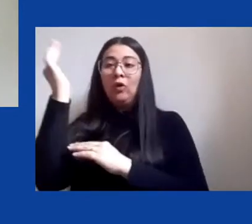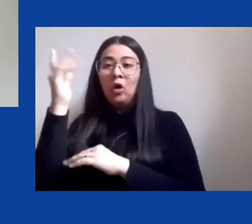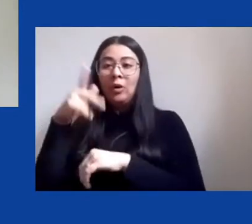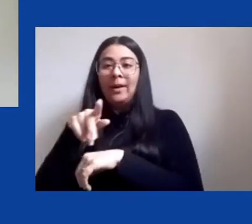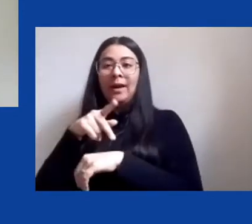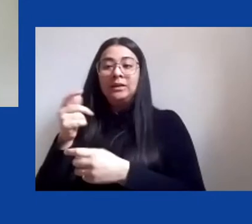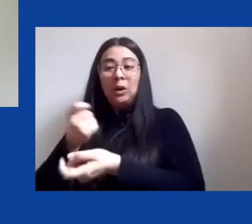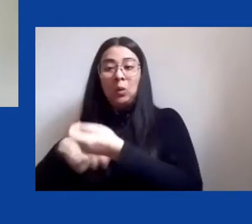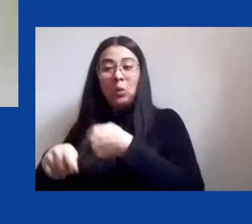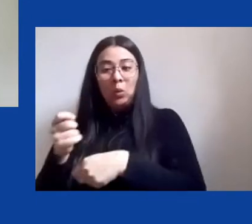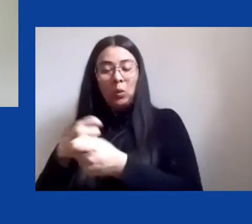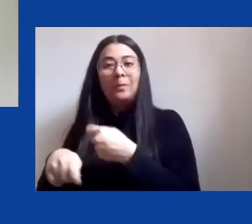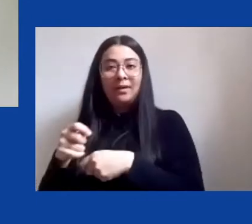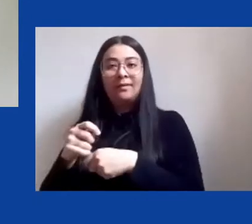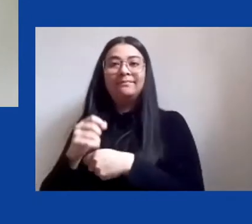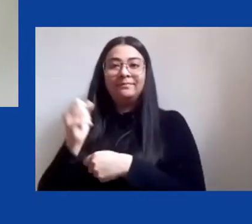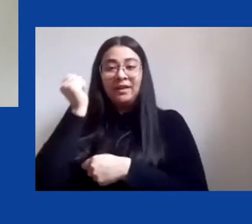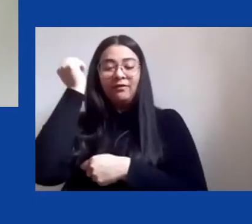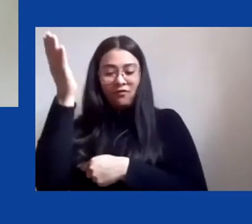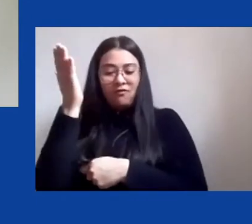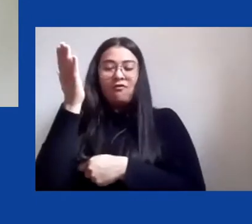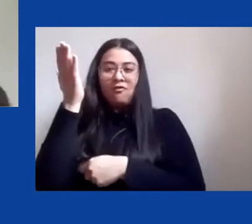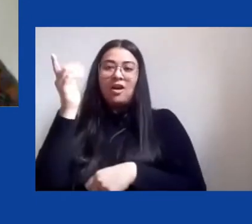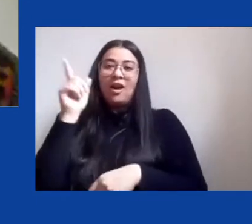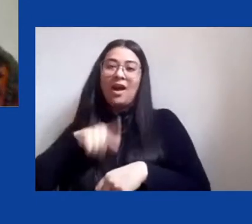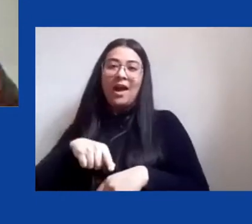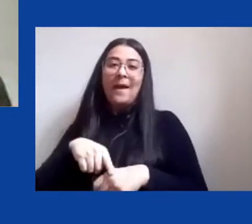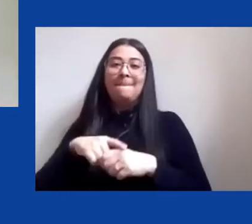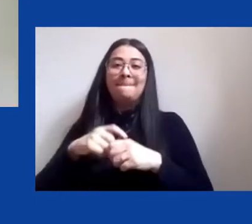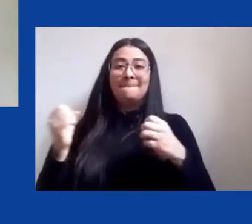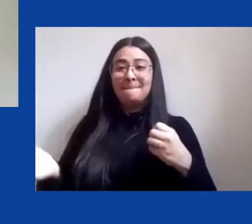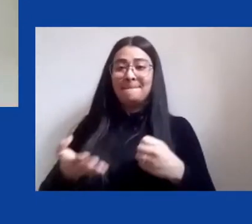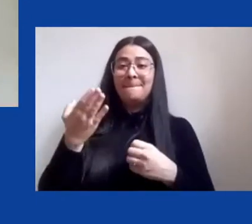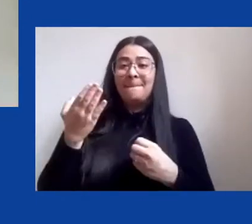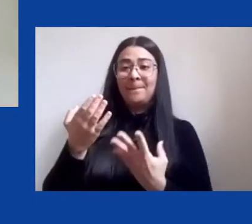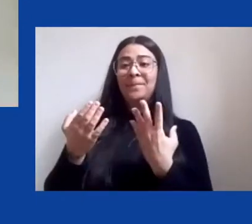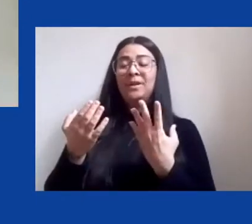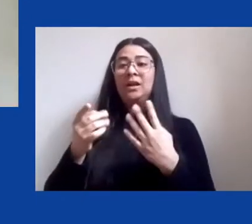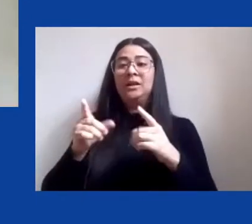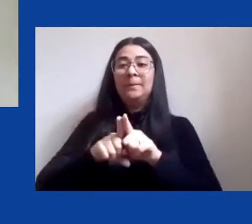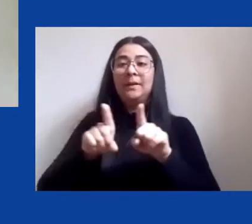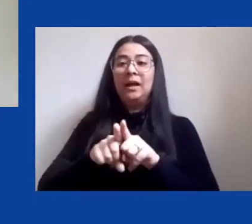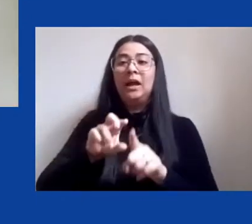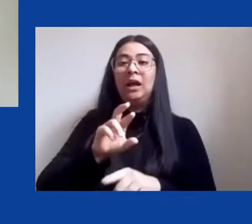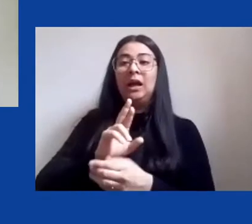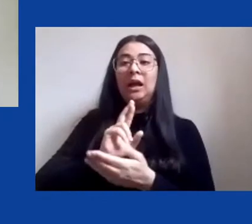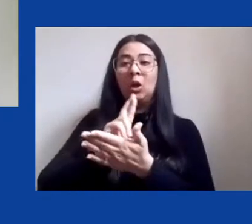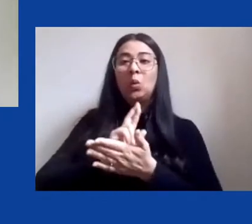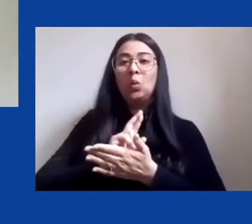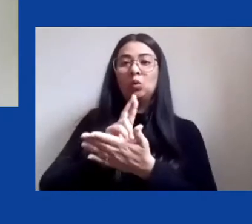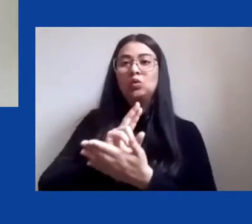internacional como provedor de recursos primários e produtor de commodities de baixo input tecnológico para exportação